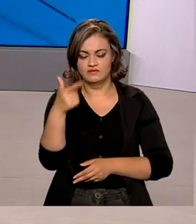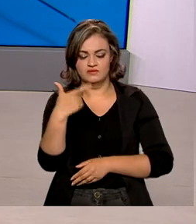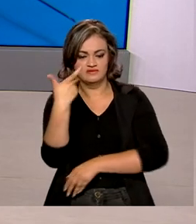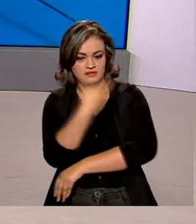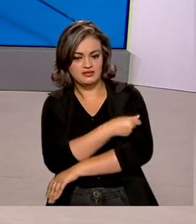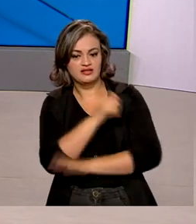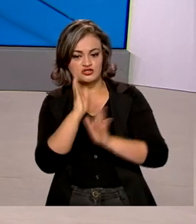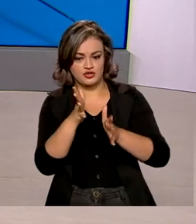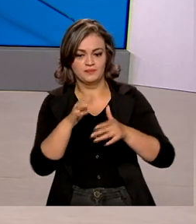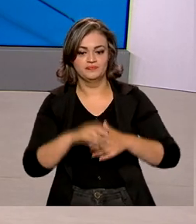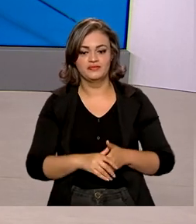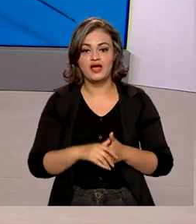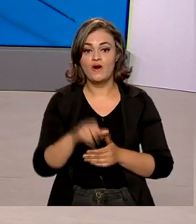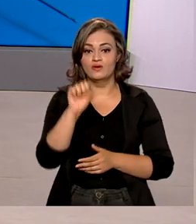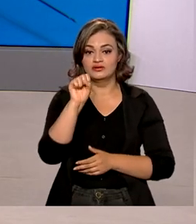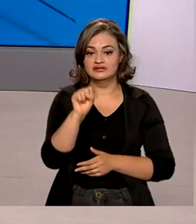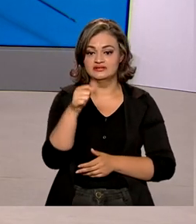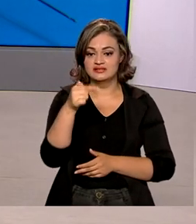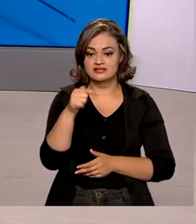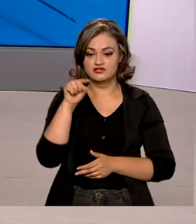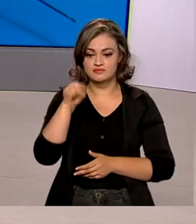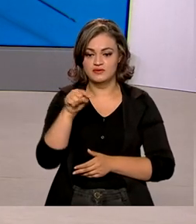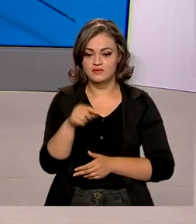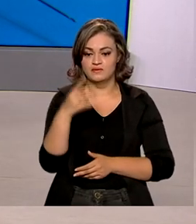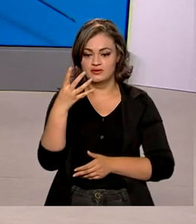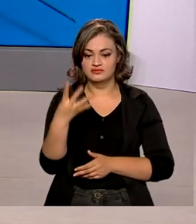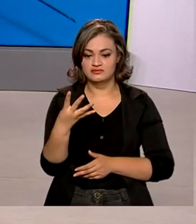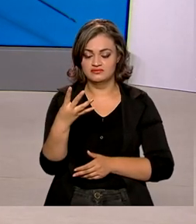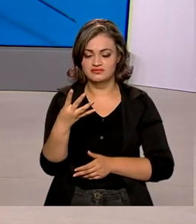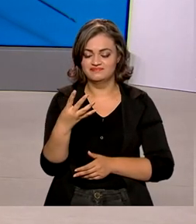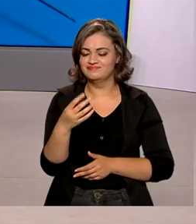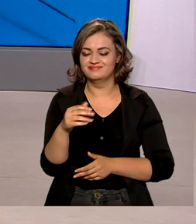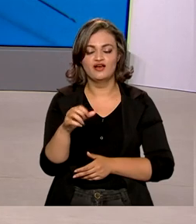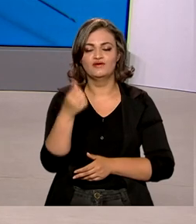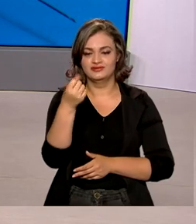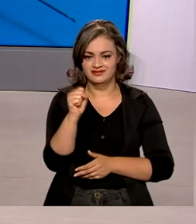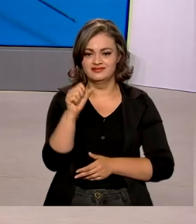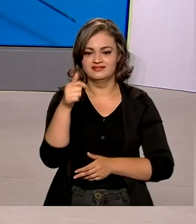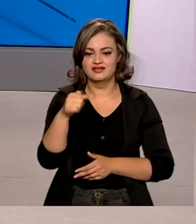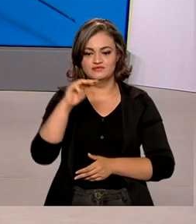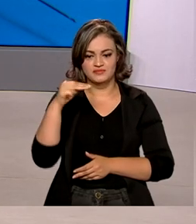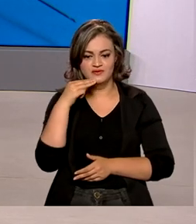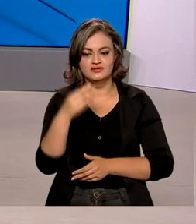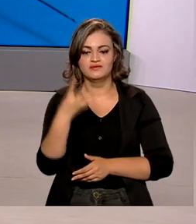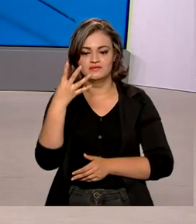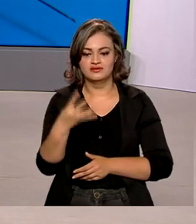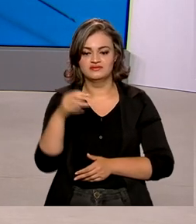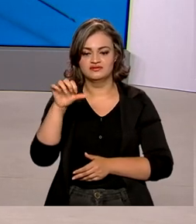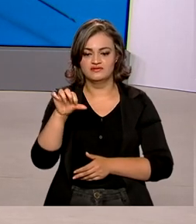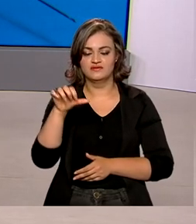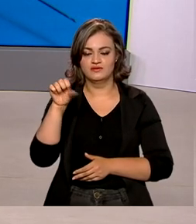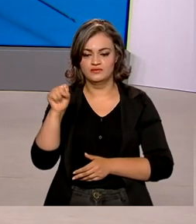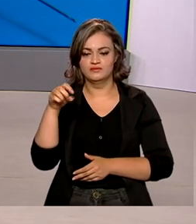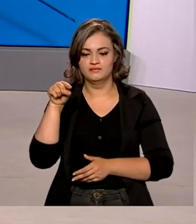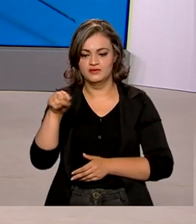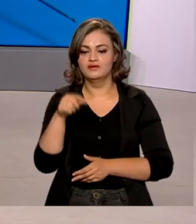aplicadas. 87 mil 498 mil